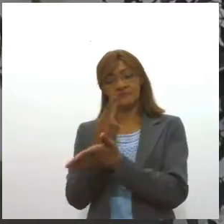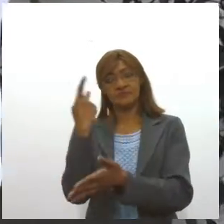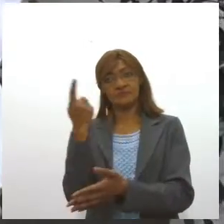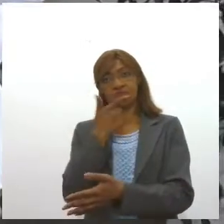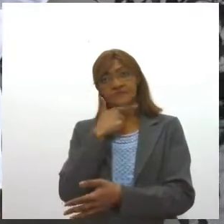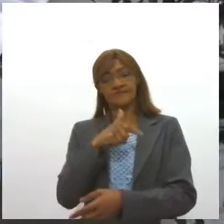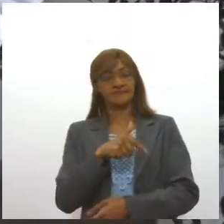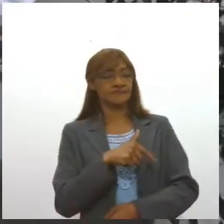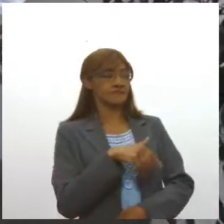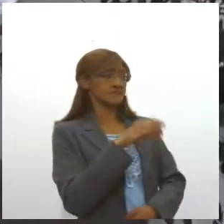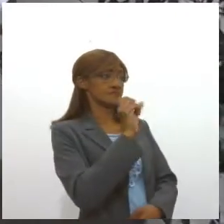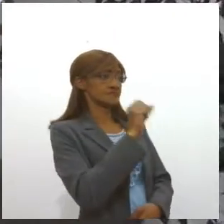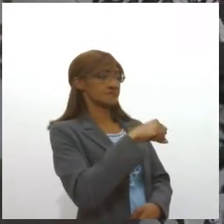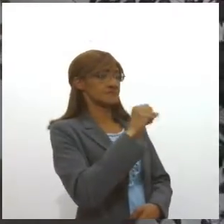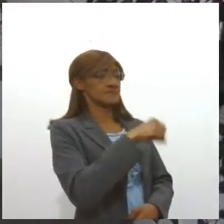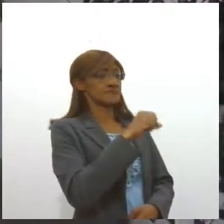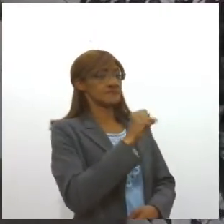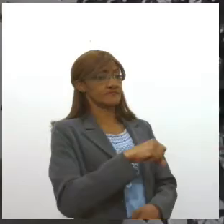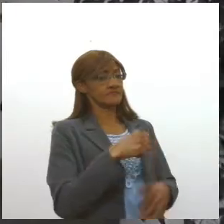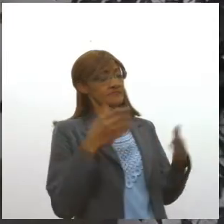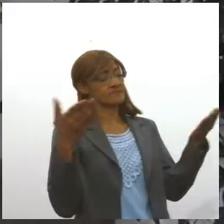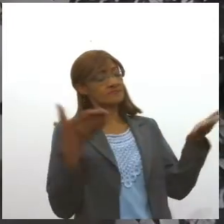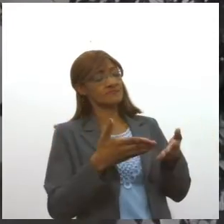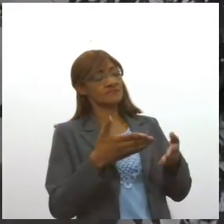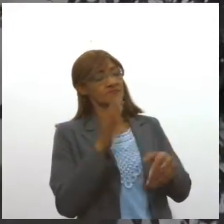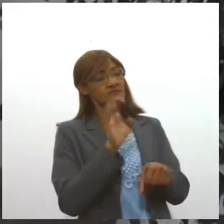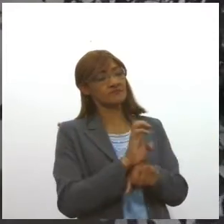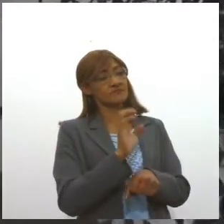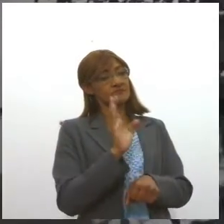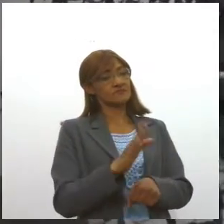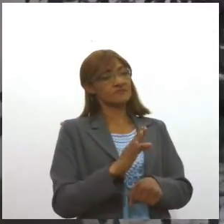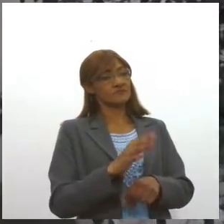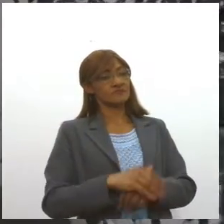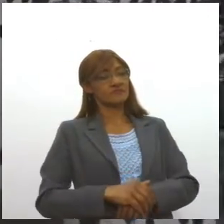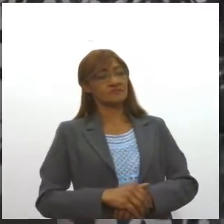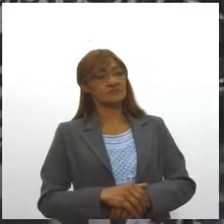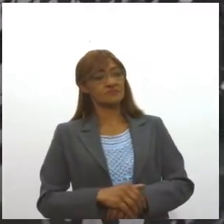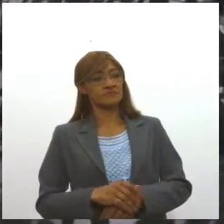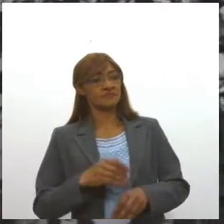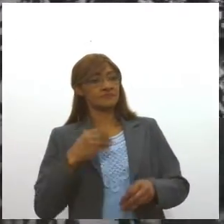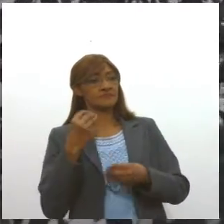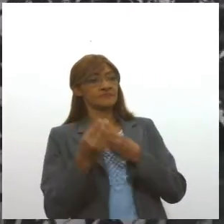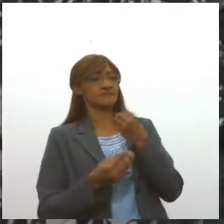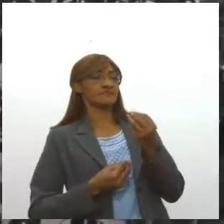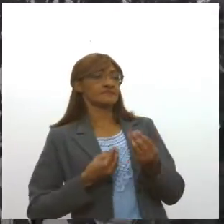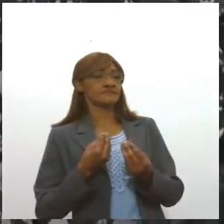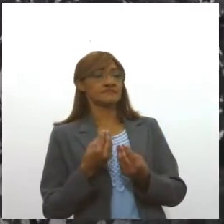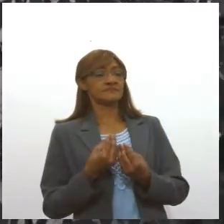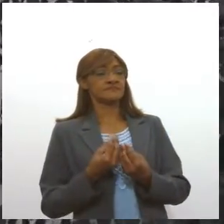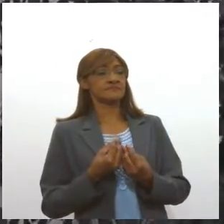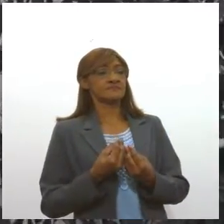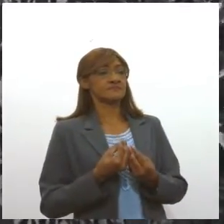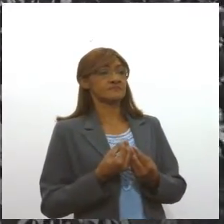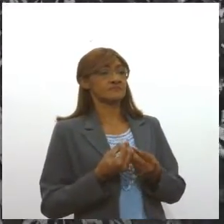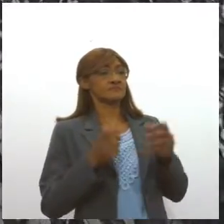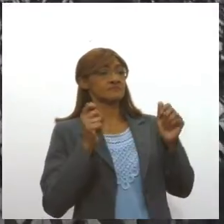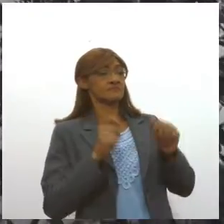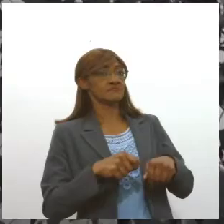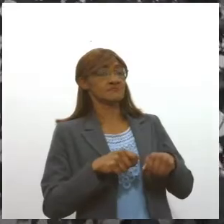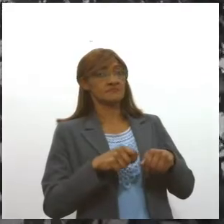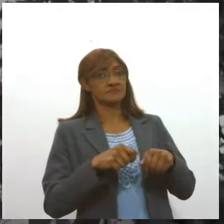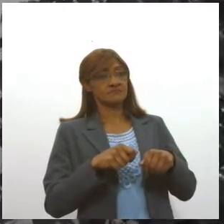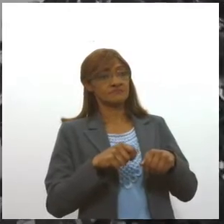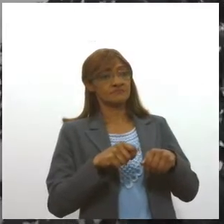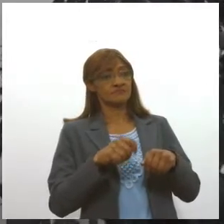Exatamente. O Estado puxou exatamente essa questão para que a Indagro, como